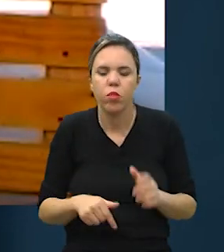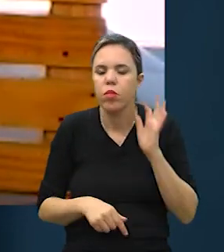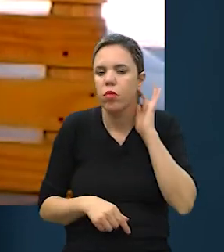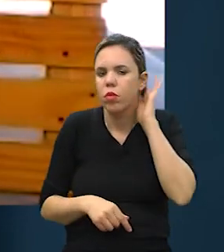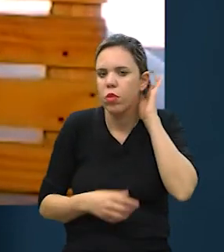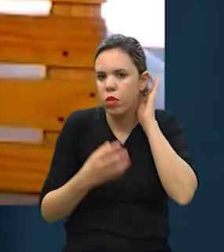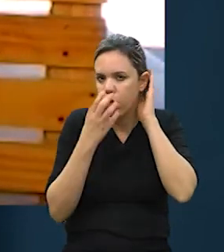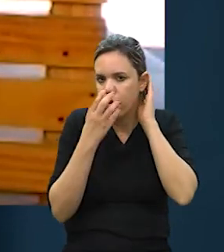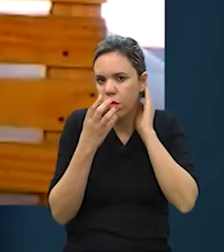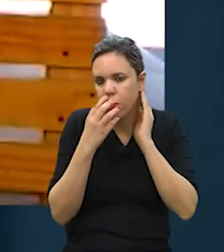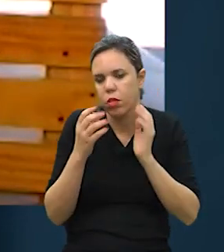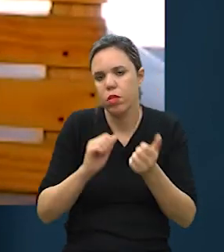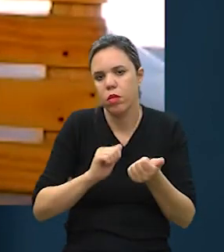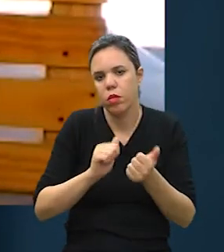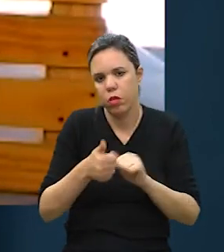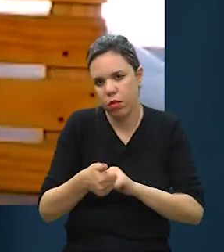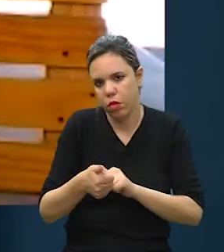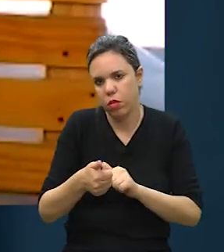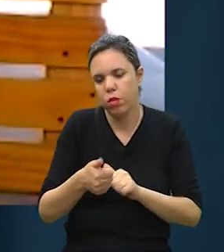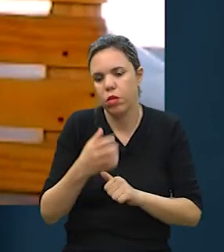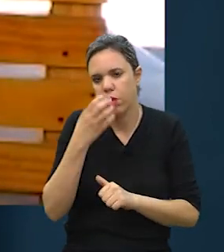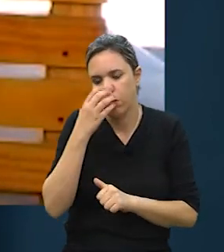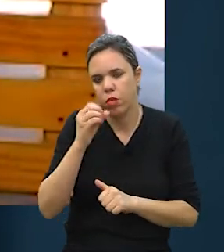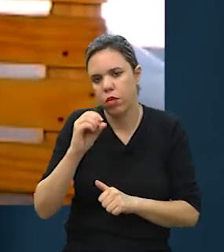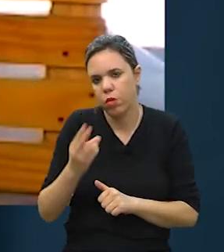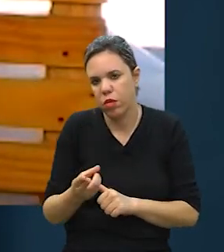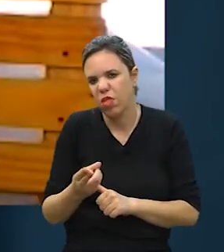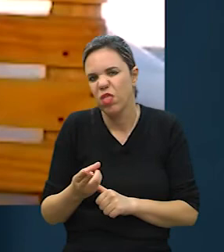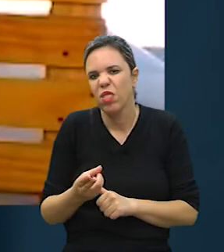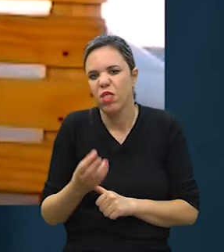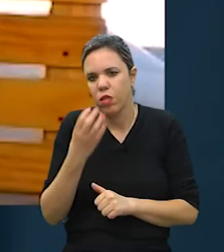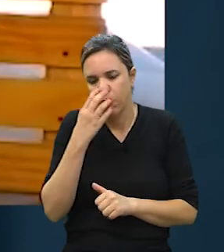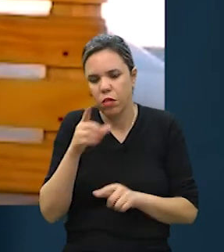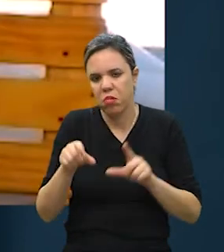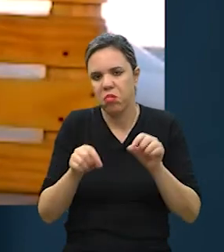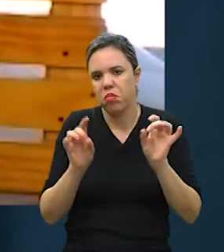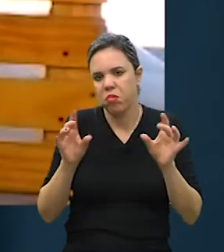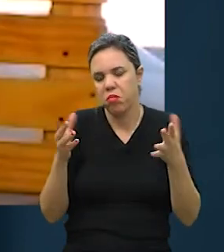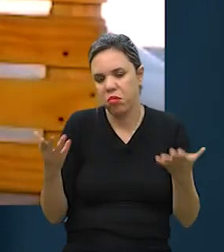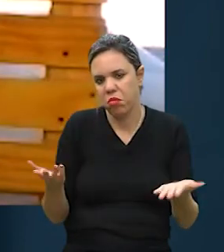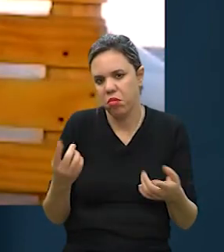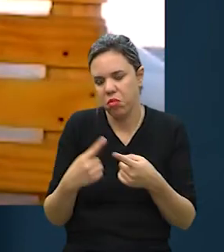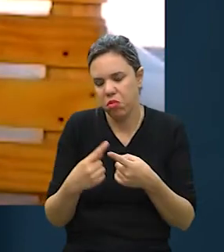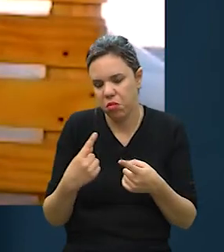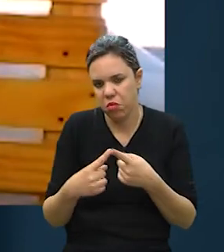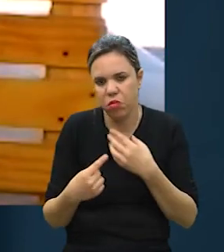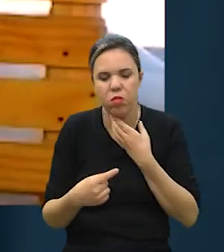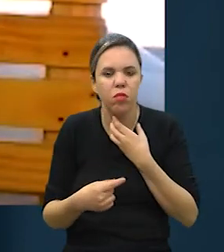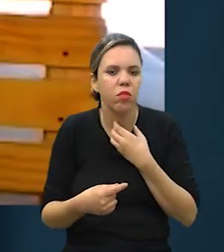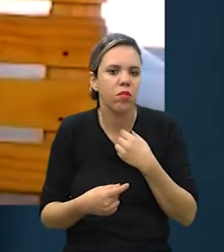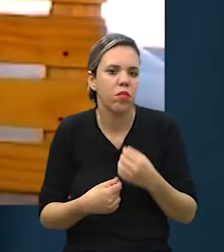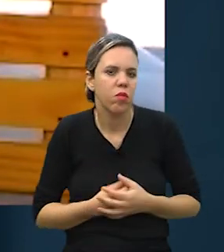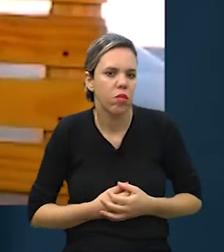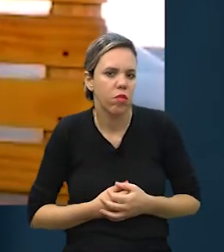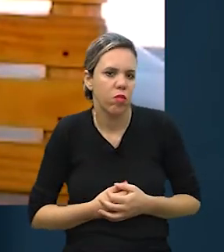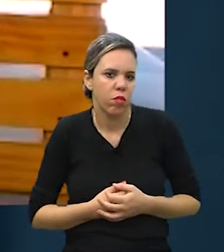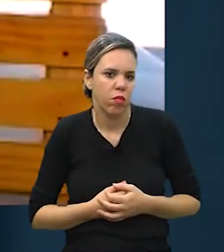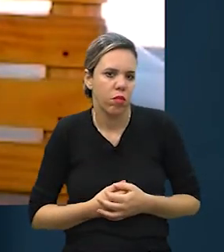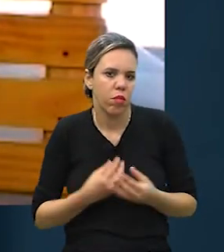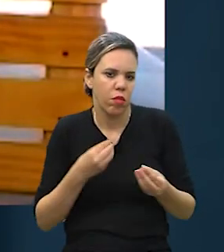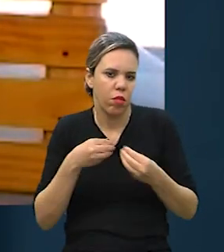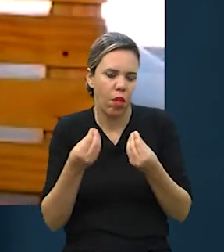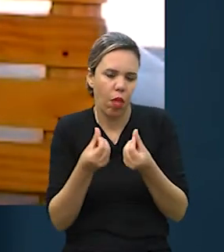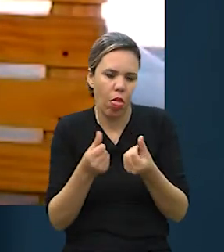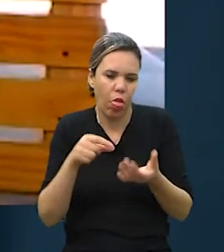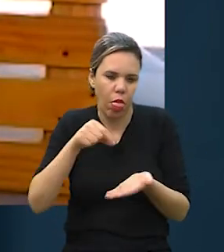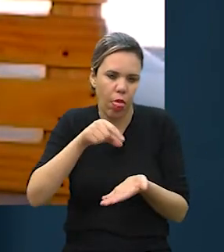considerada para cachorros mais atletas, ou então até para aqueles mais seletivos, porque como ela acaba ficando um pouquinho